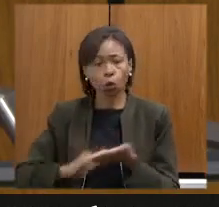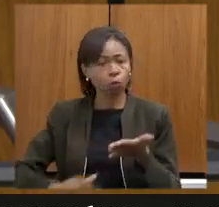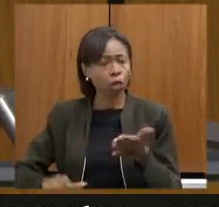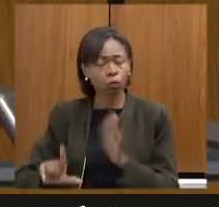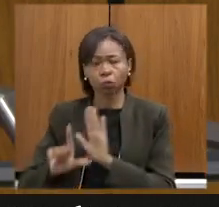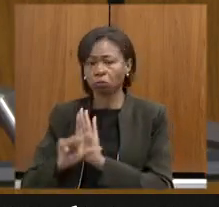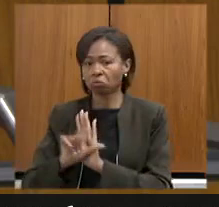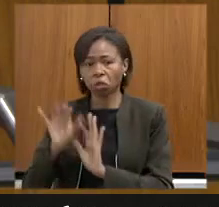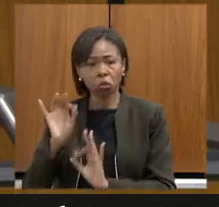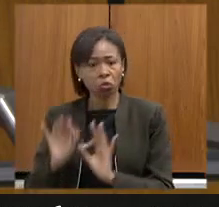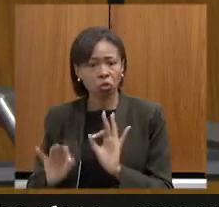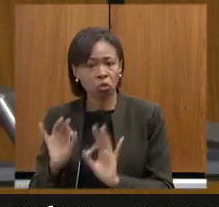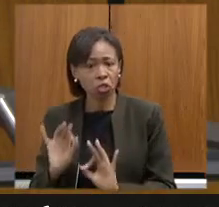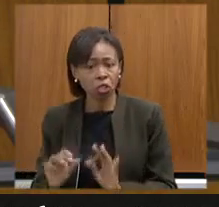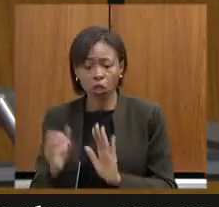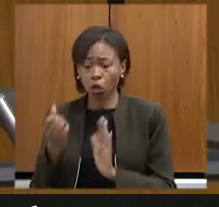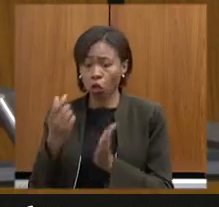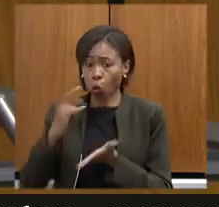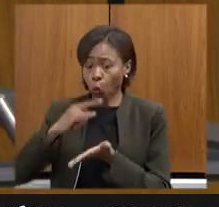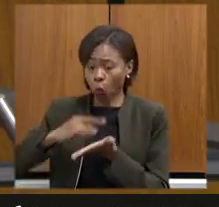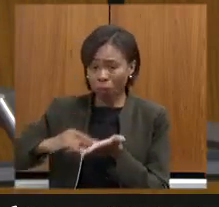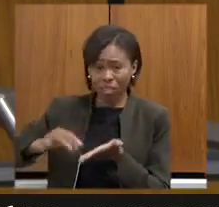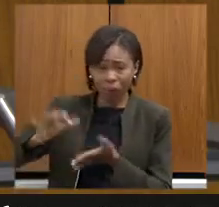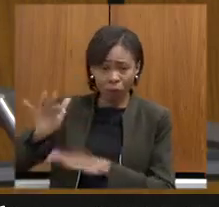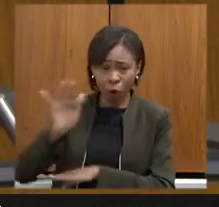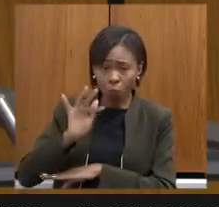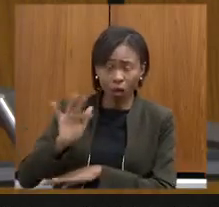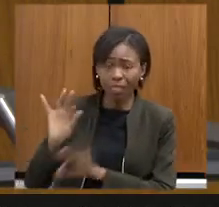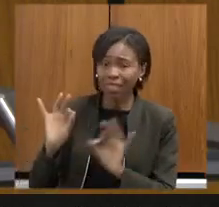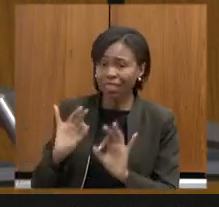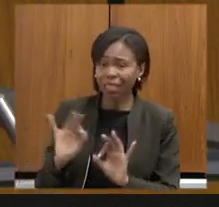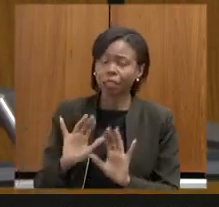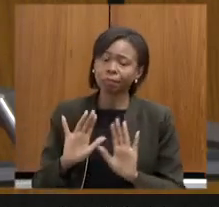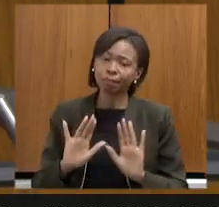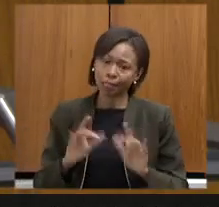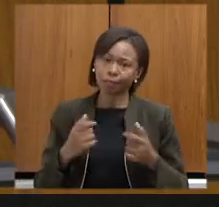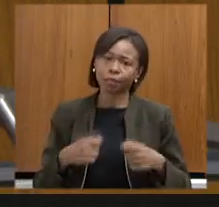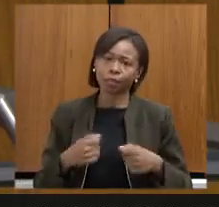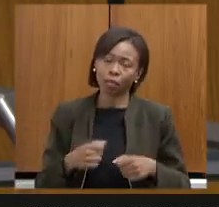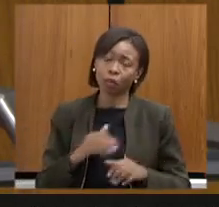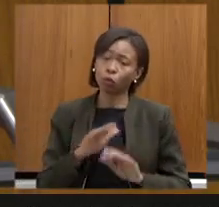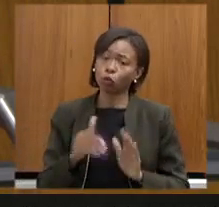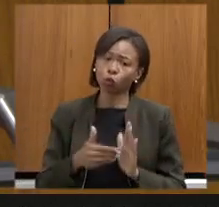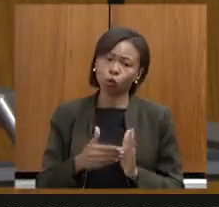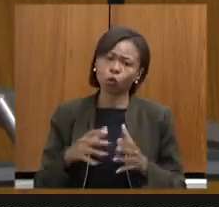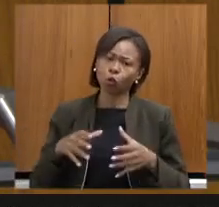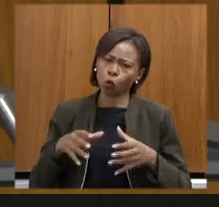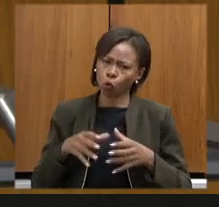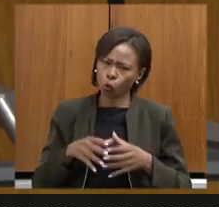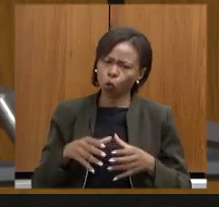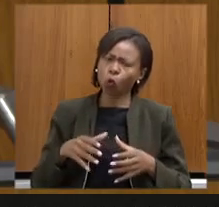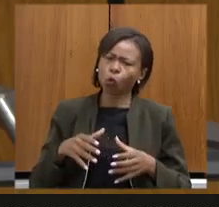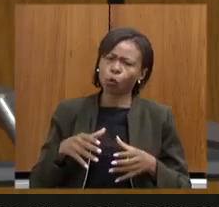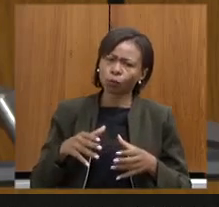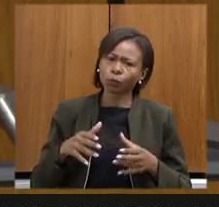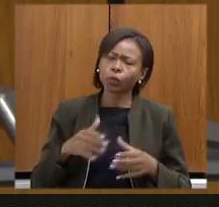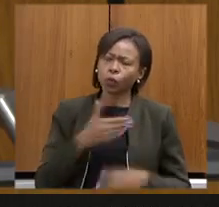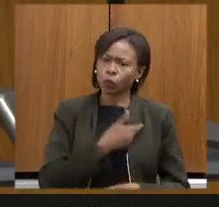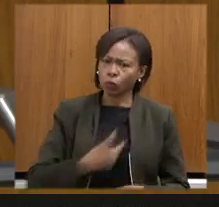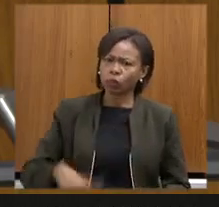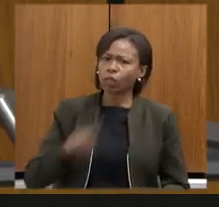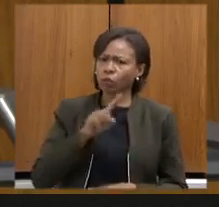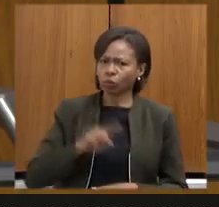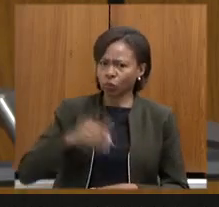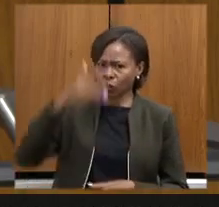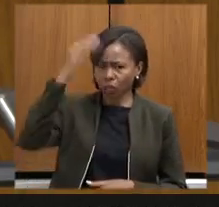mas deveria ter tido secretária e todo o governo Zema e os colegas deputados que vem aqui na Assembleia Fiscaliza